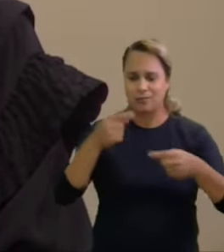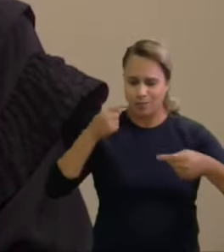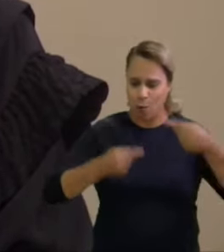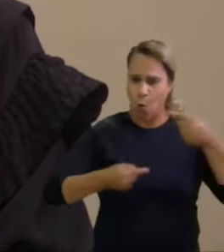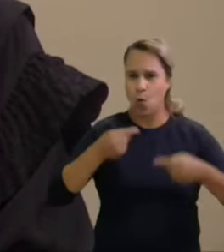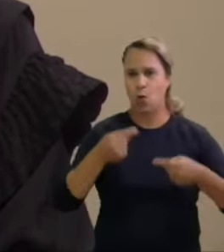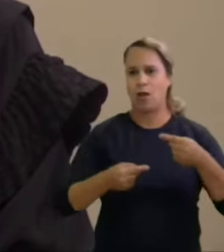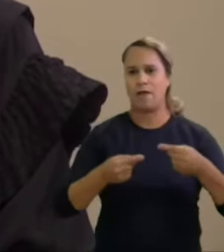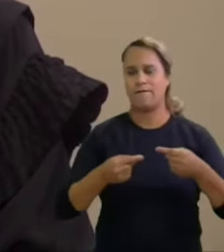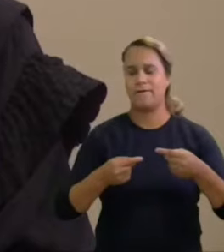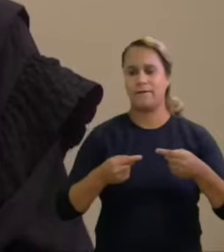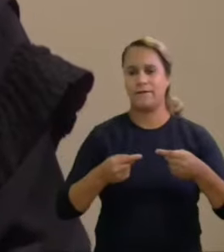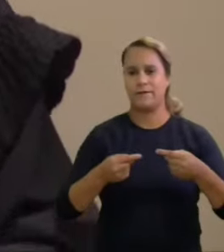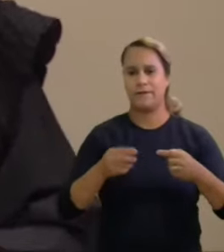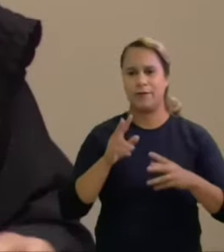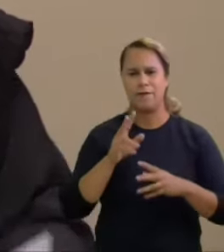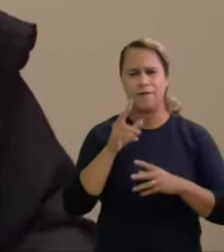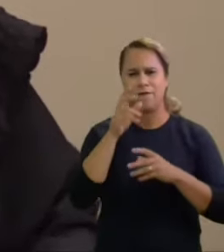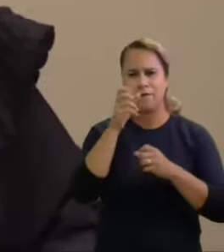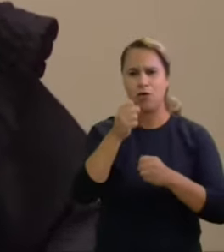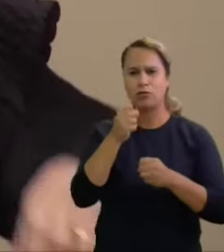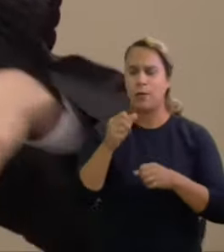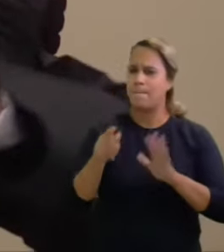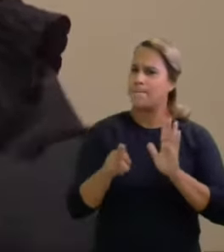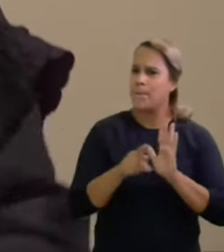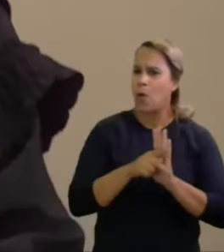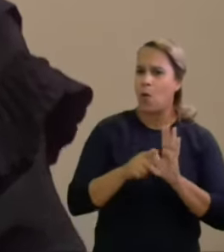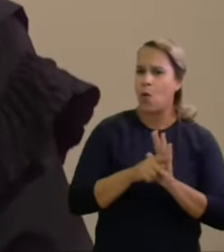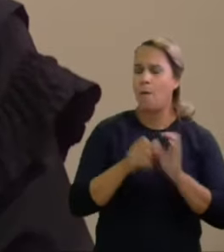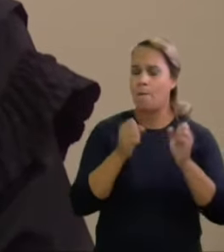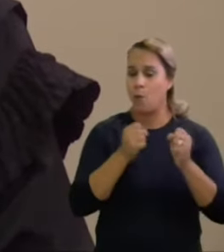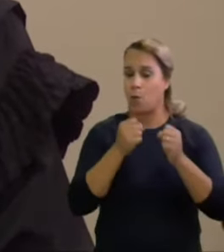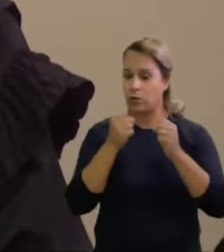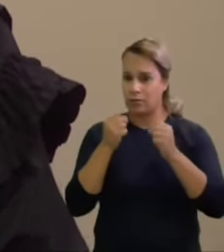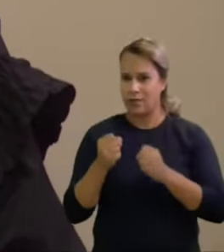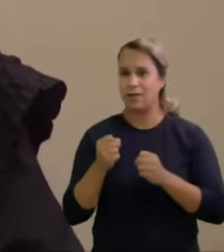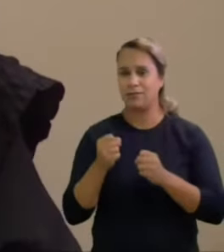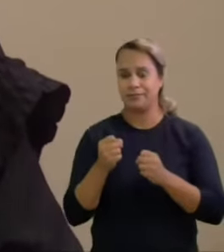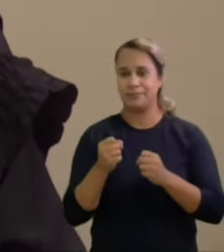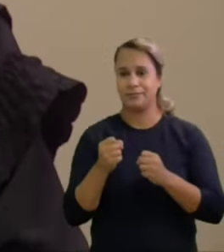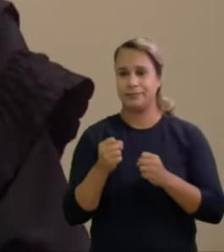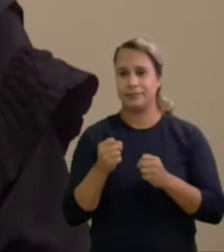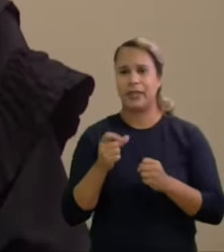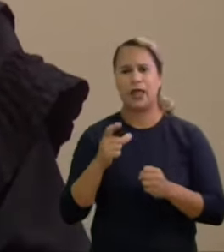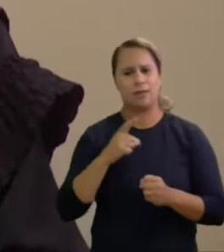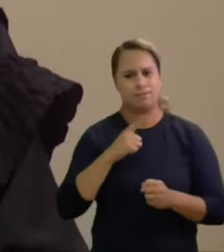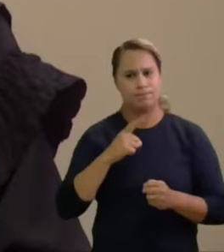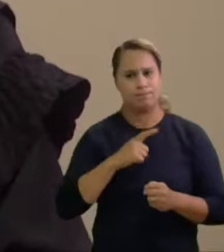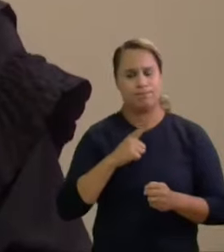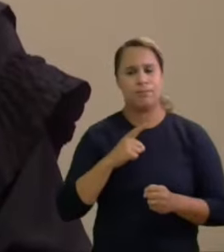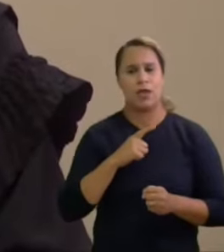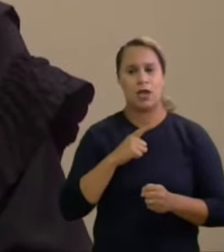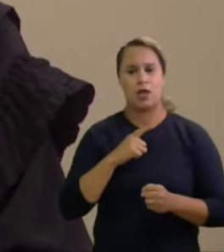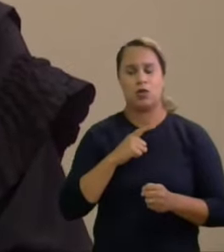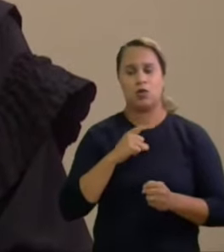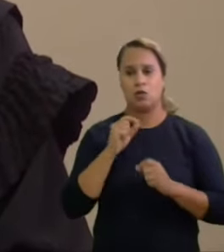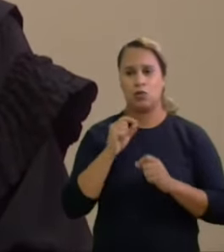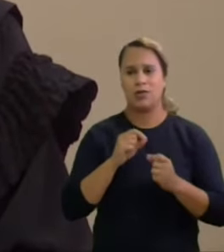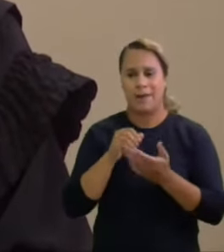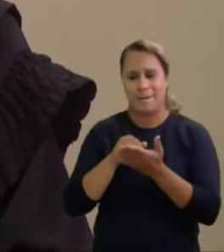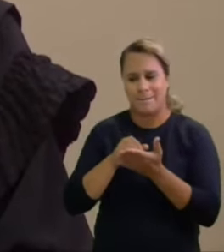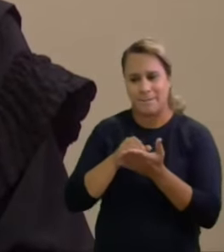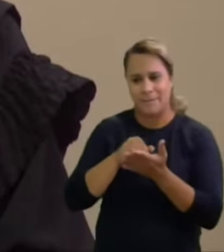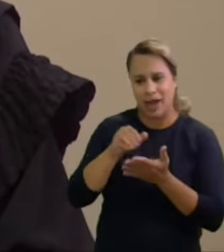do próprio poder constituinte originário detém legitimidade para a cassação do diploma